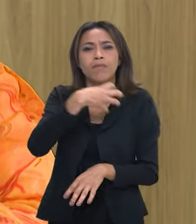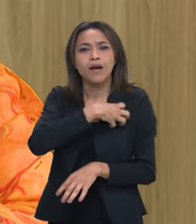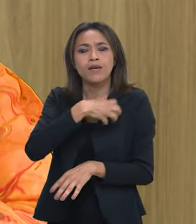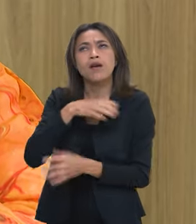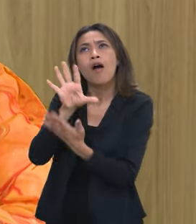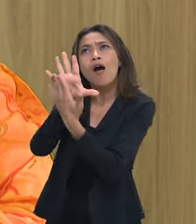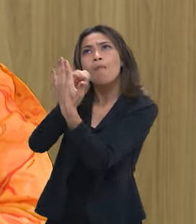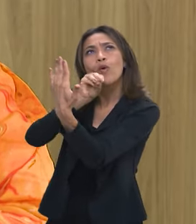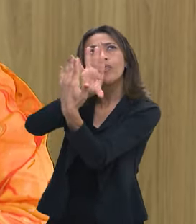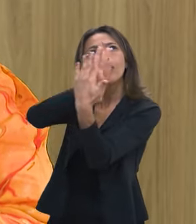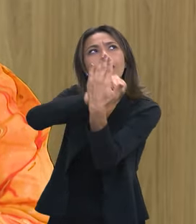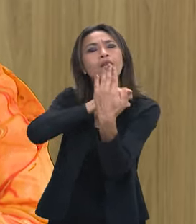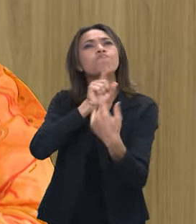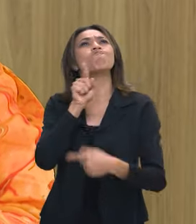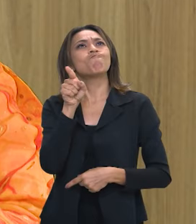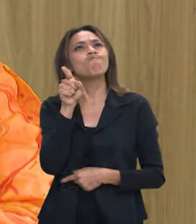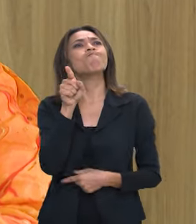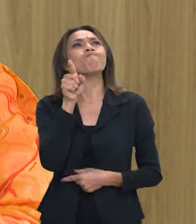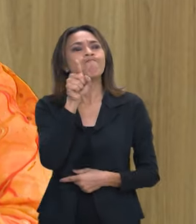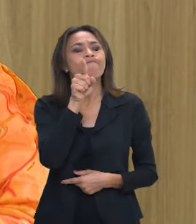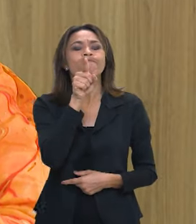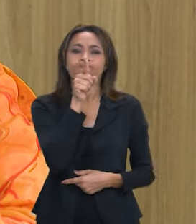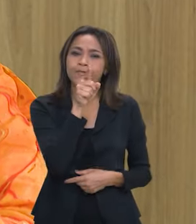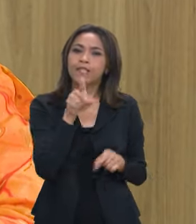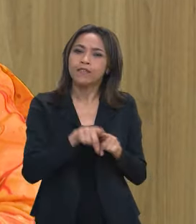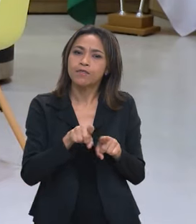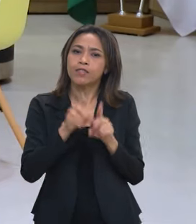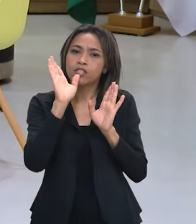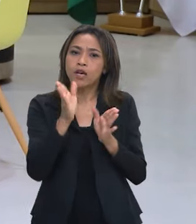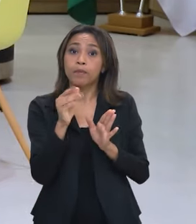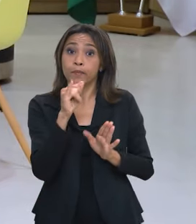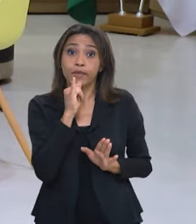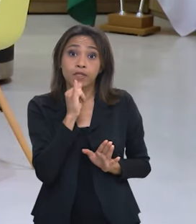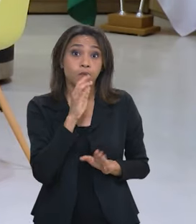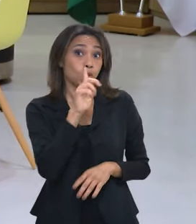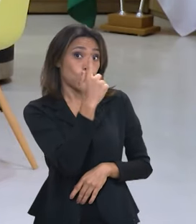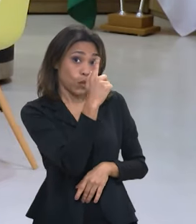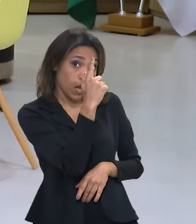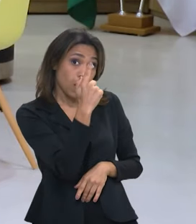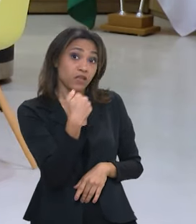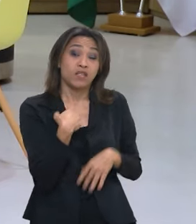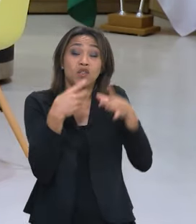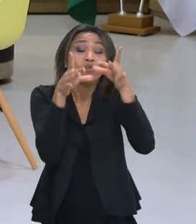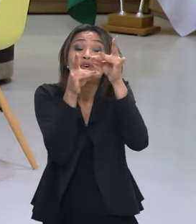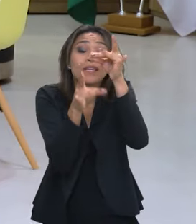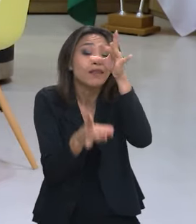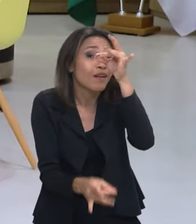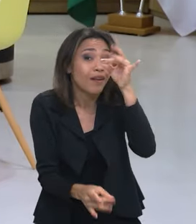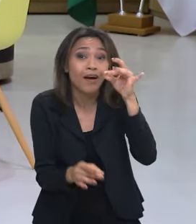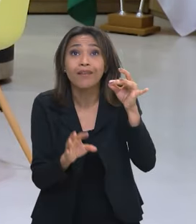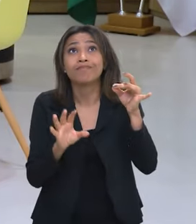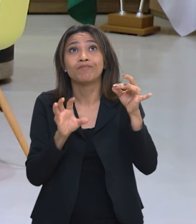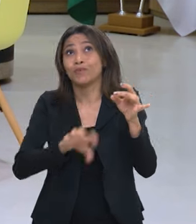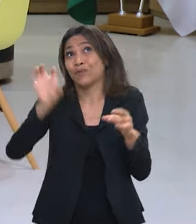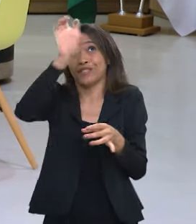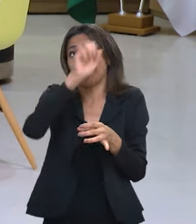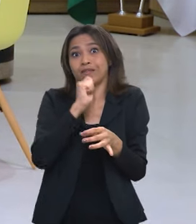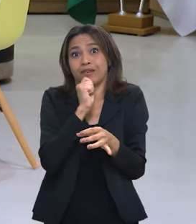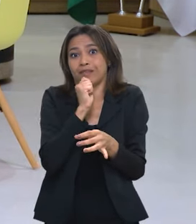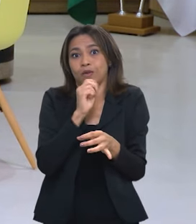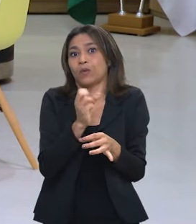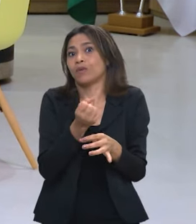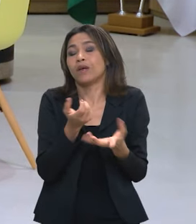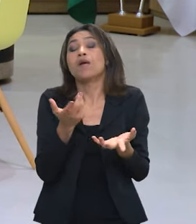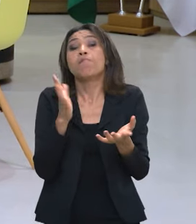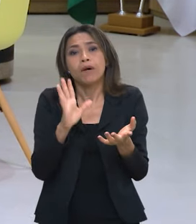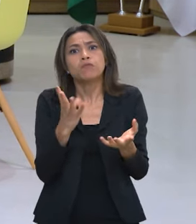um modelo que outros estados também adotaram como é o caso de Goiás não vou detalhar todos os estados mas